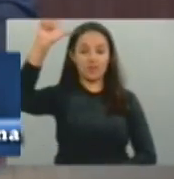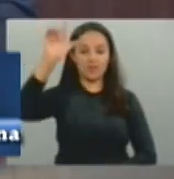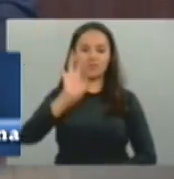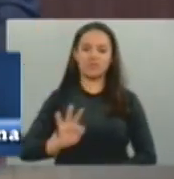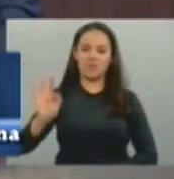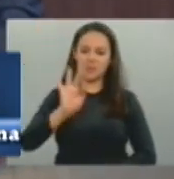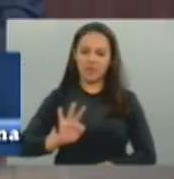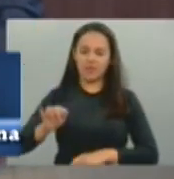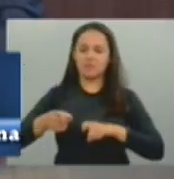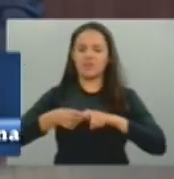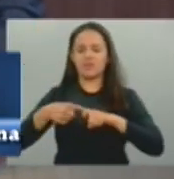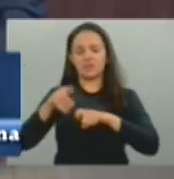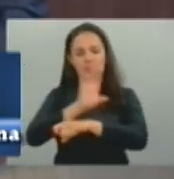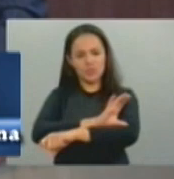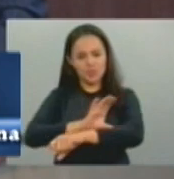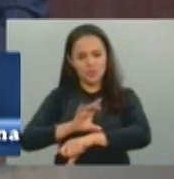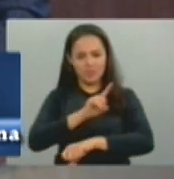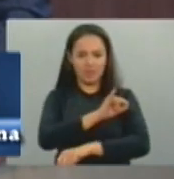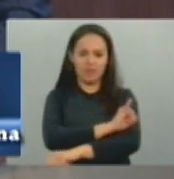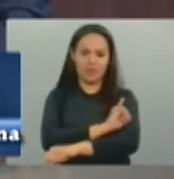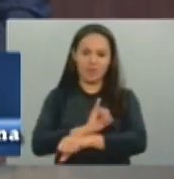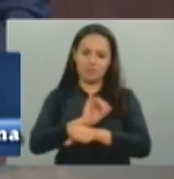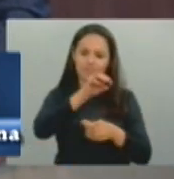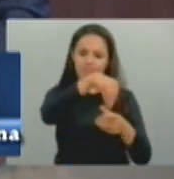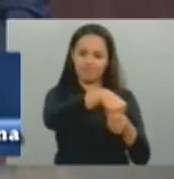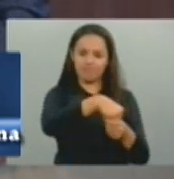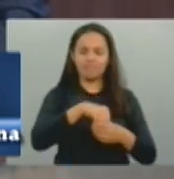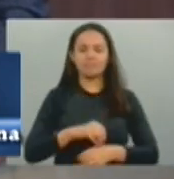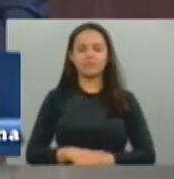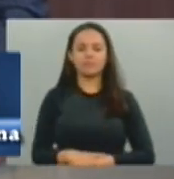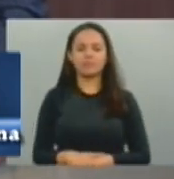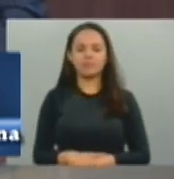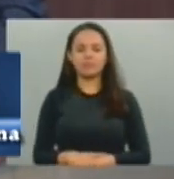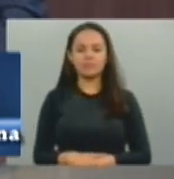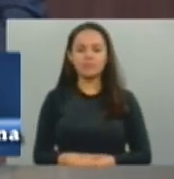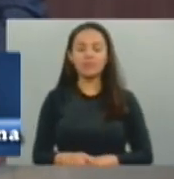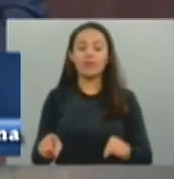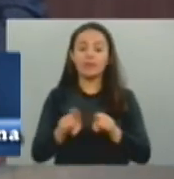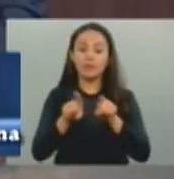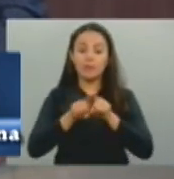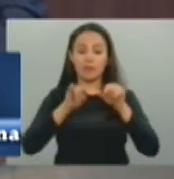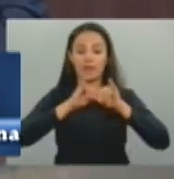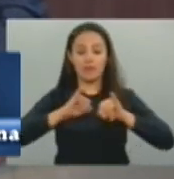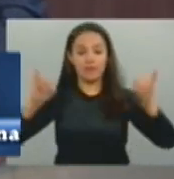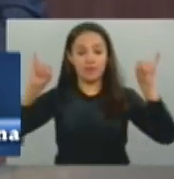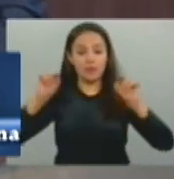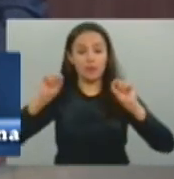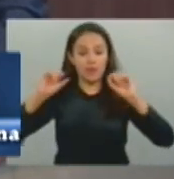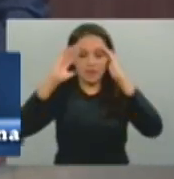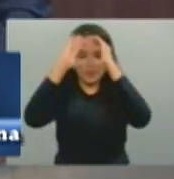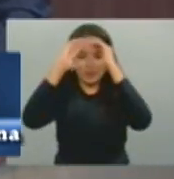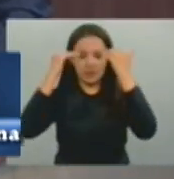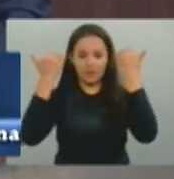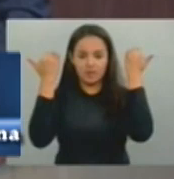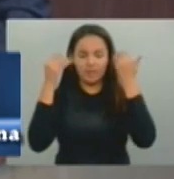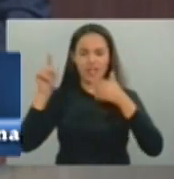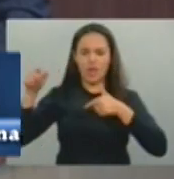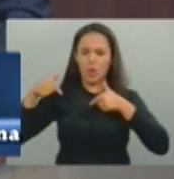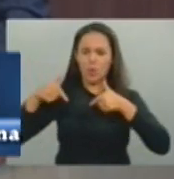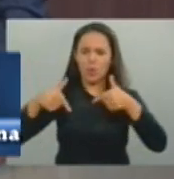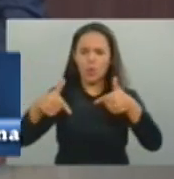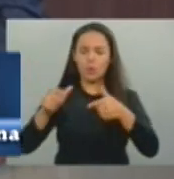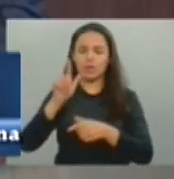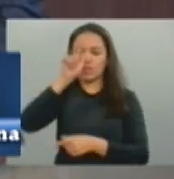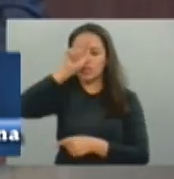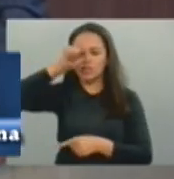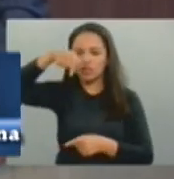faculdade de medicina. Mas também deixar registrado o empenho do senador Eunício Oliveira pela faculdade de medicina em Quixadá, em